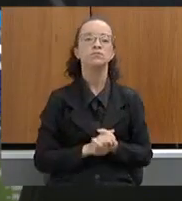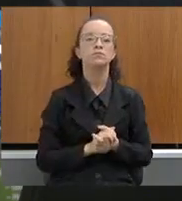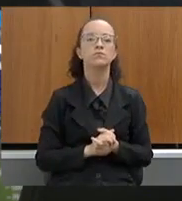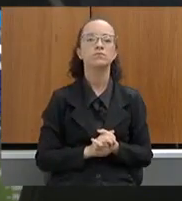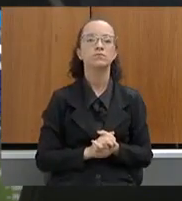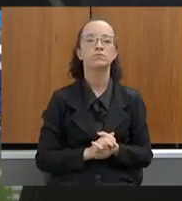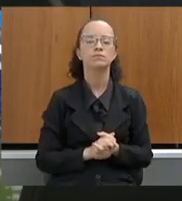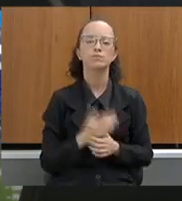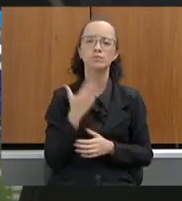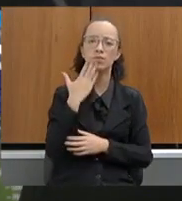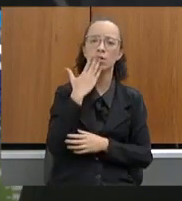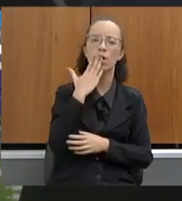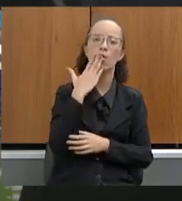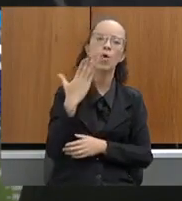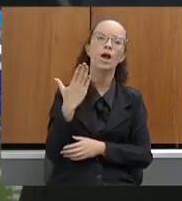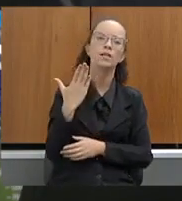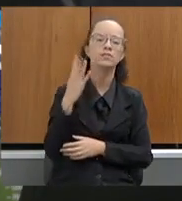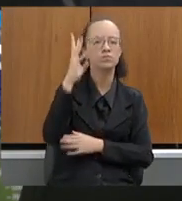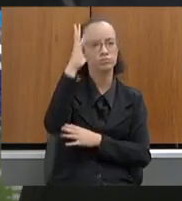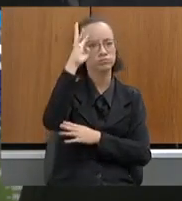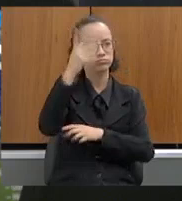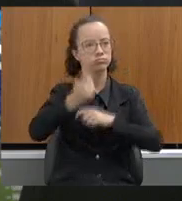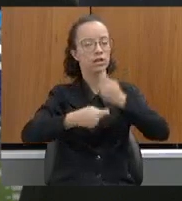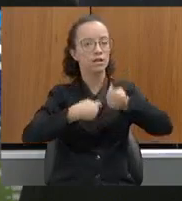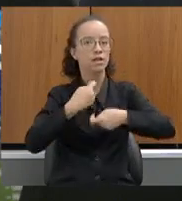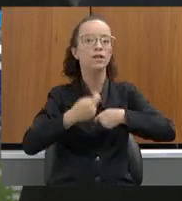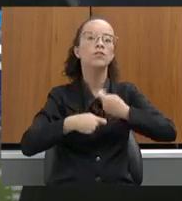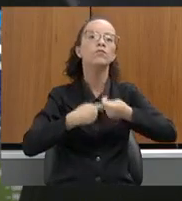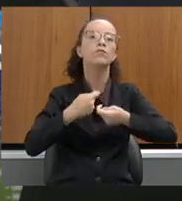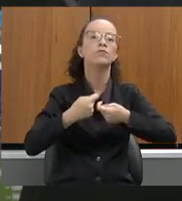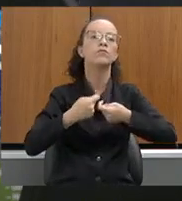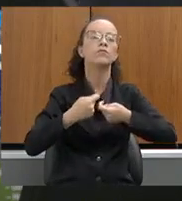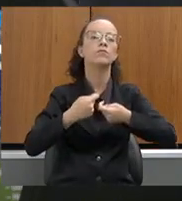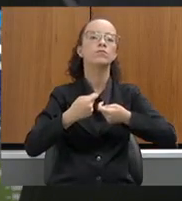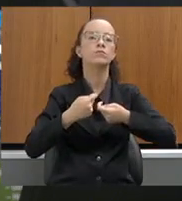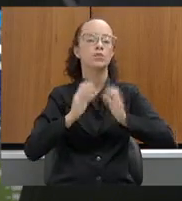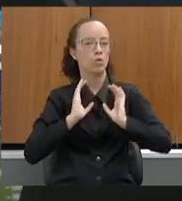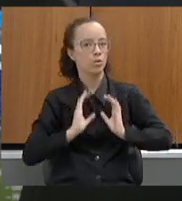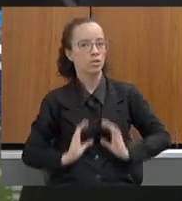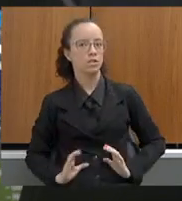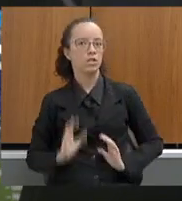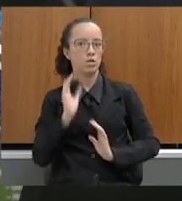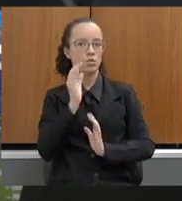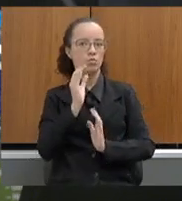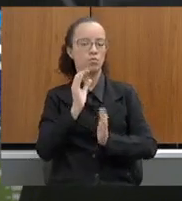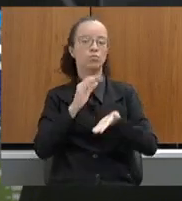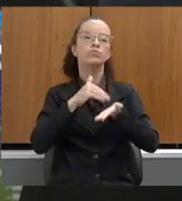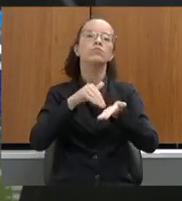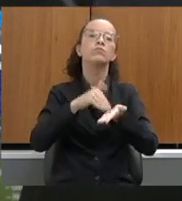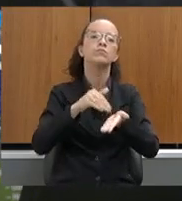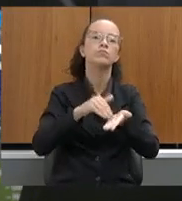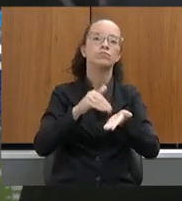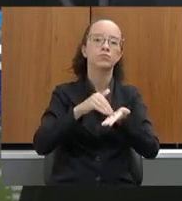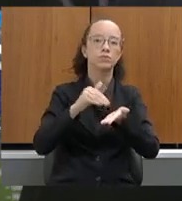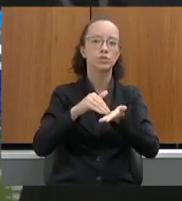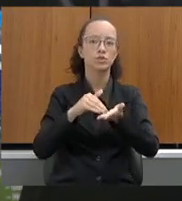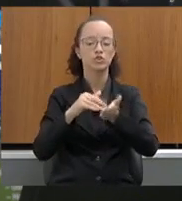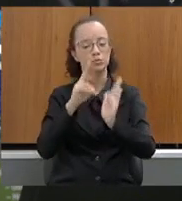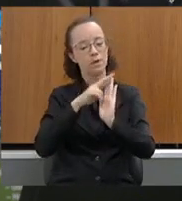Sobre quais providências administrativas foram tomadas em relação aos condutos do subsecretário de regularização ambiental